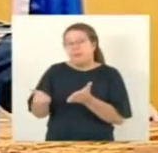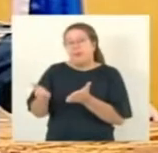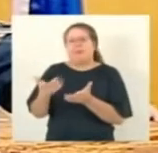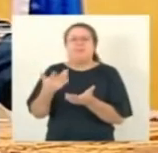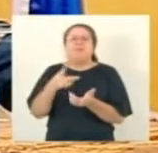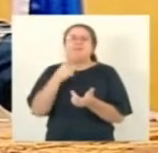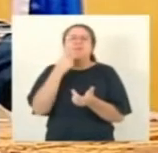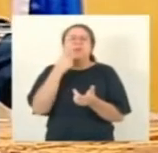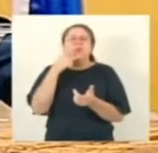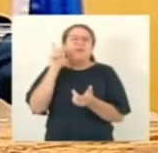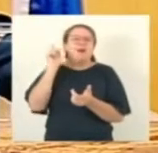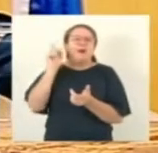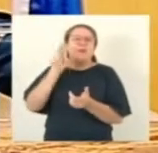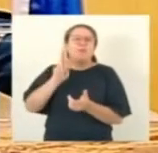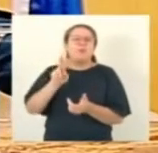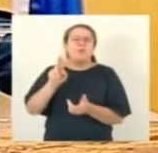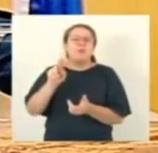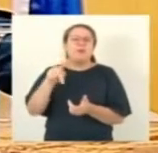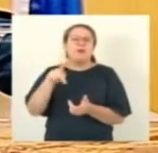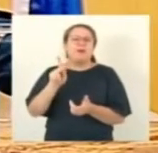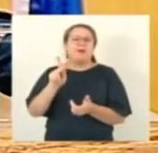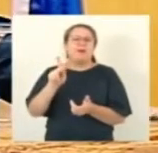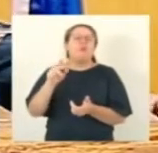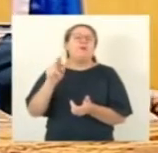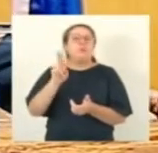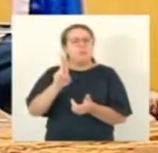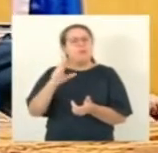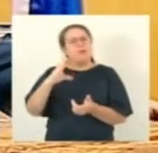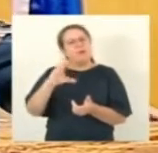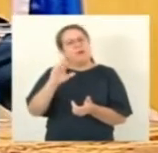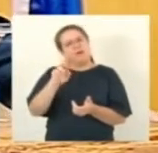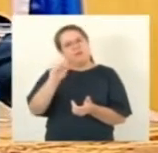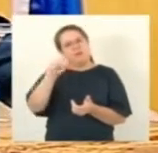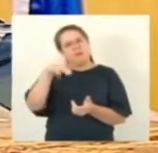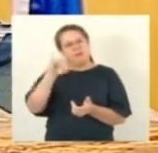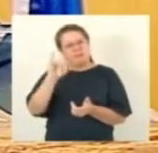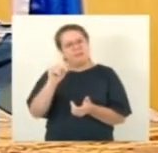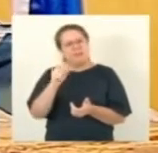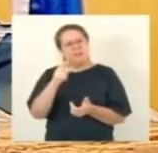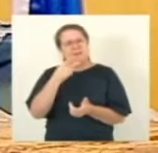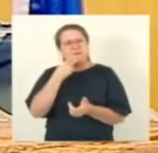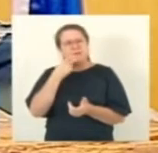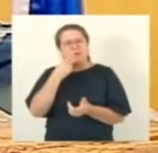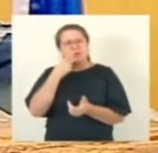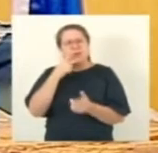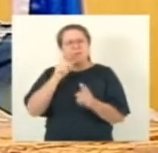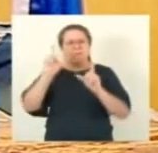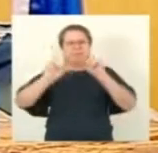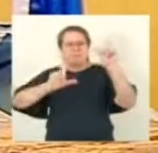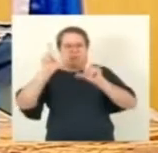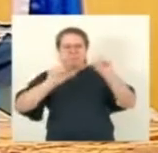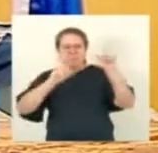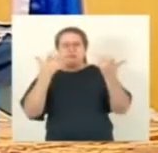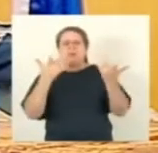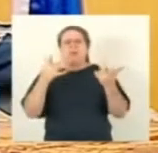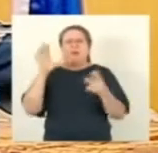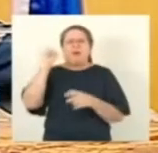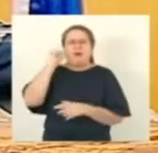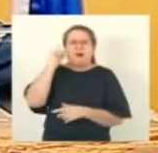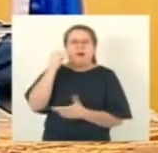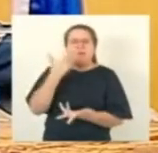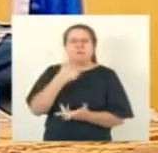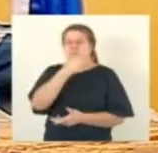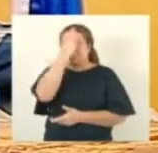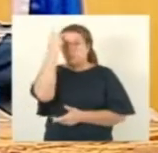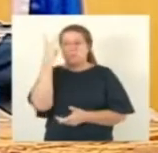refugiadas de guerra, que todos nós repudiamos veementemente, segundo o relatório votado pela comissão